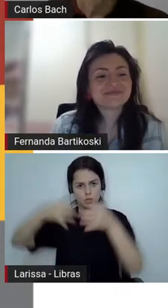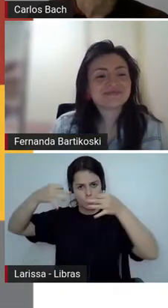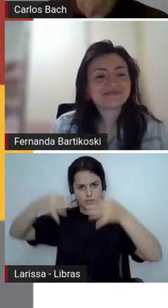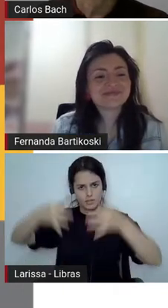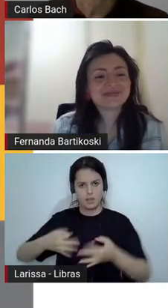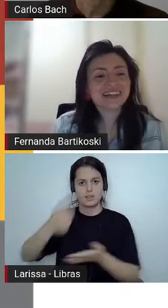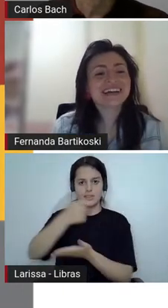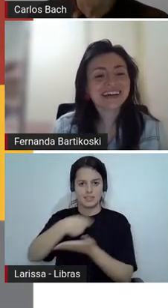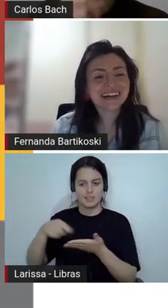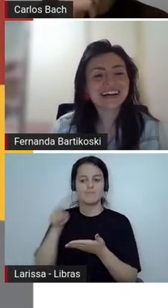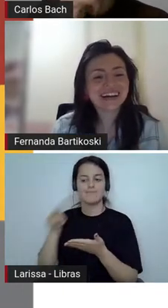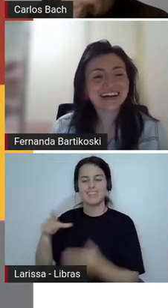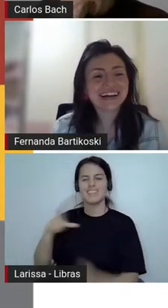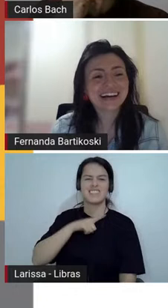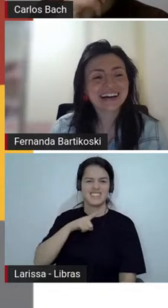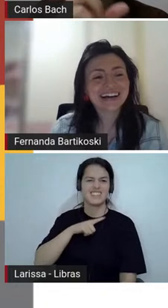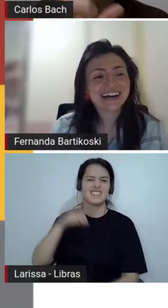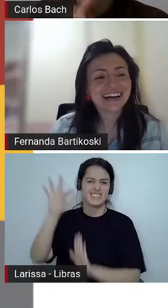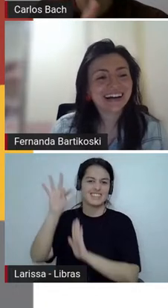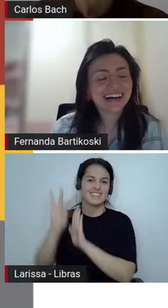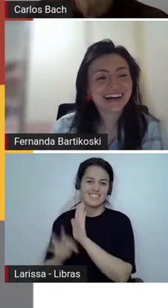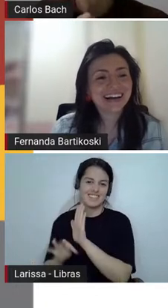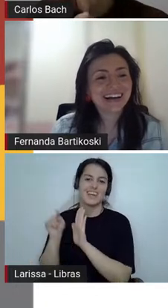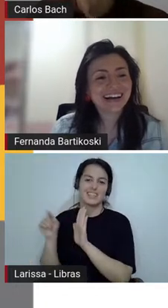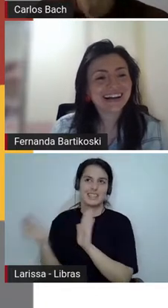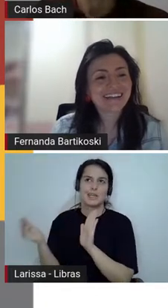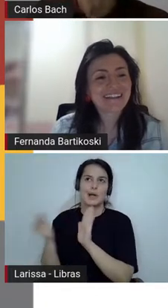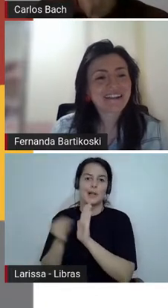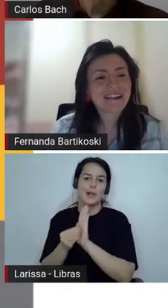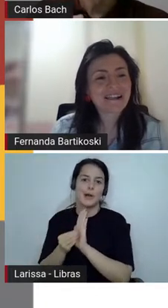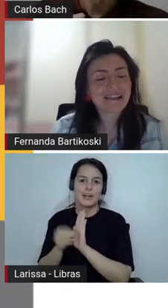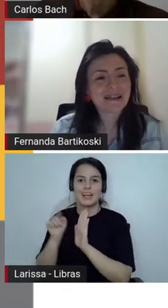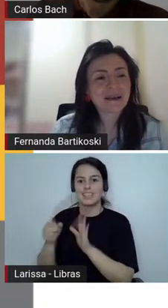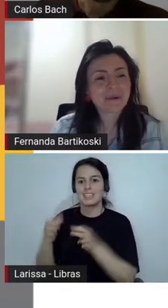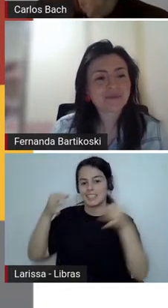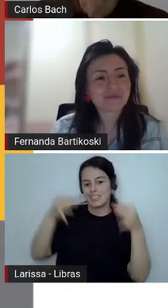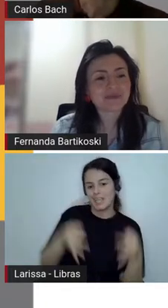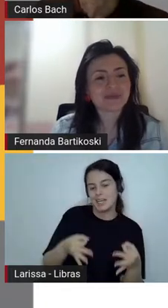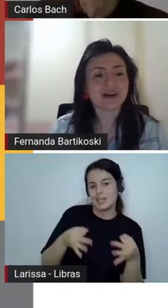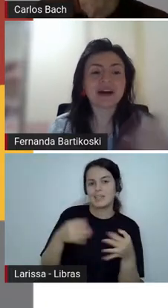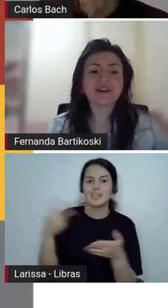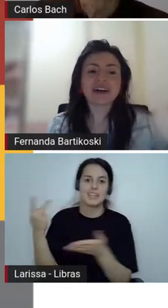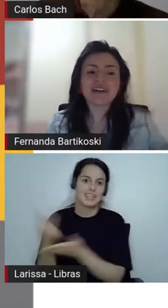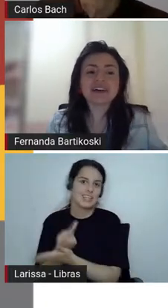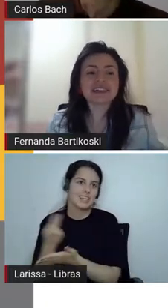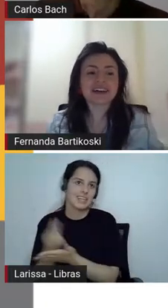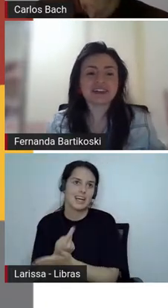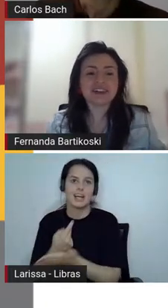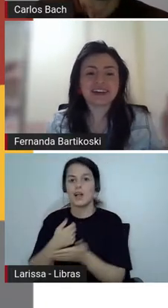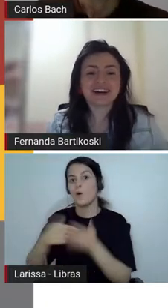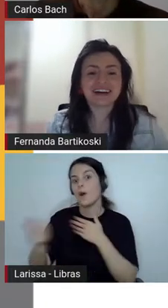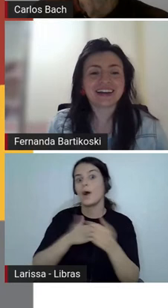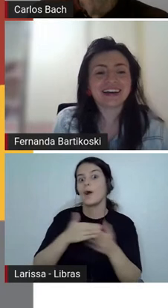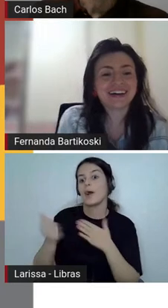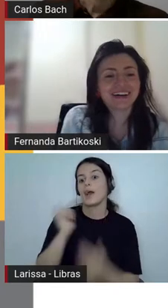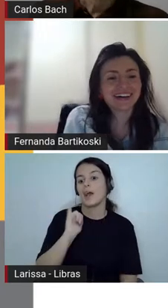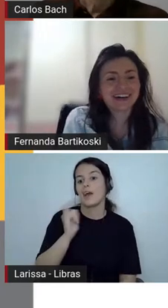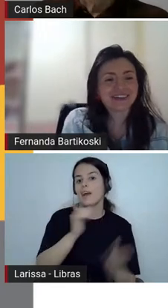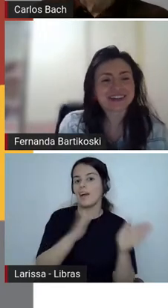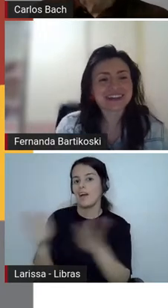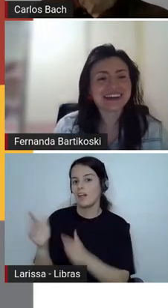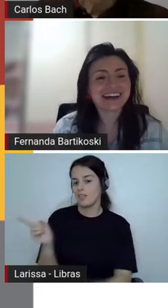modalizadores dentro do texto, bombando essa ideia assim, né, não é qualquer crônica, não é qualquer coisa que crônica,